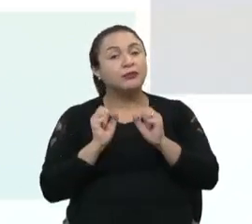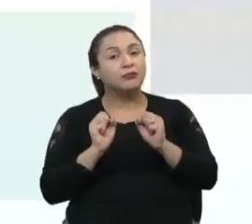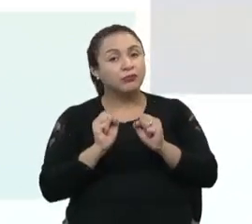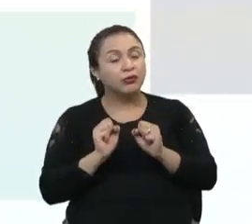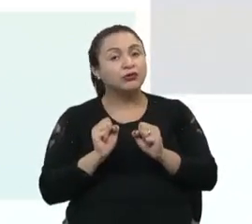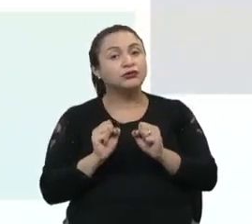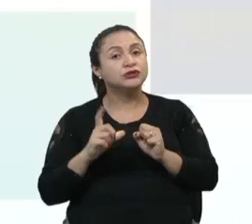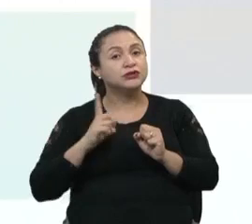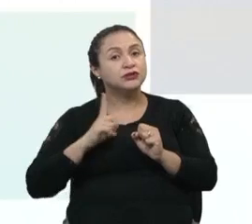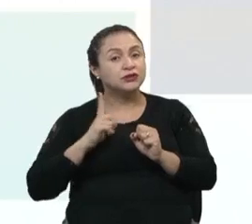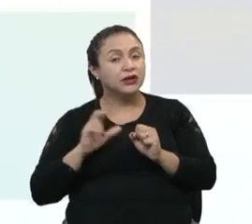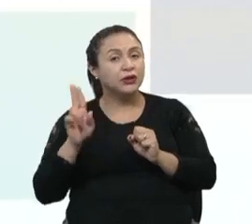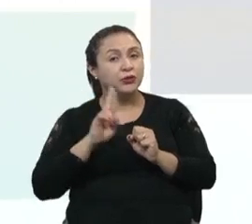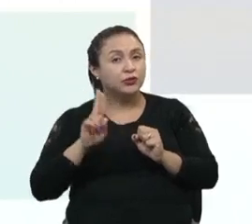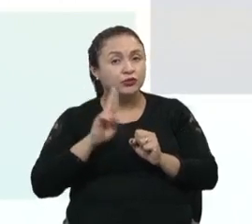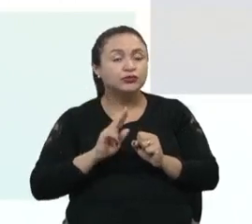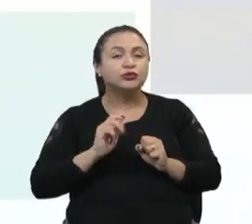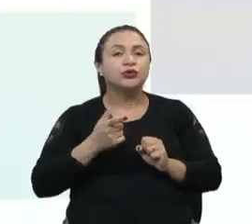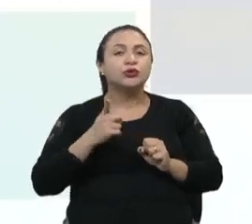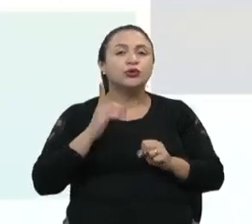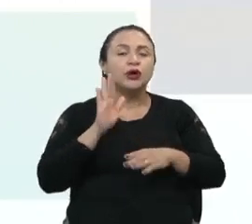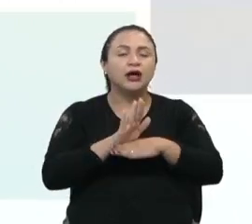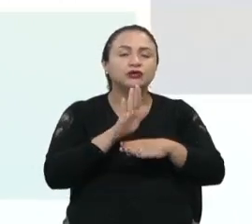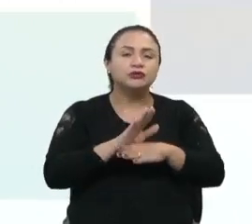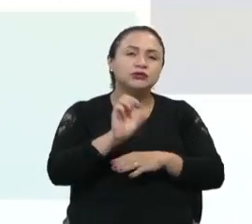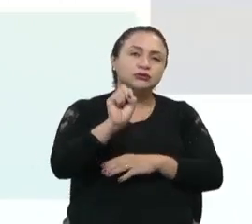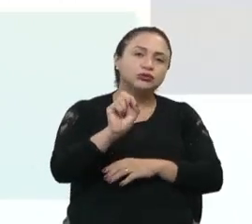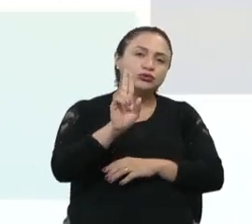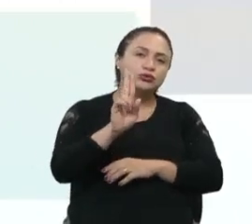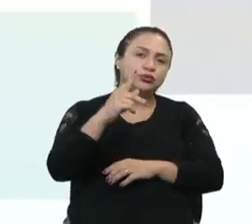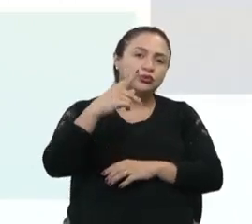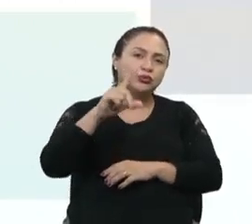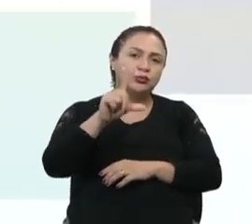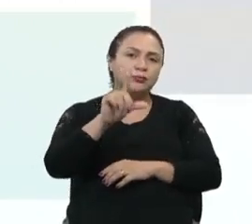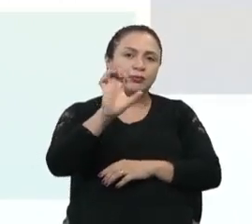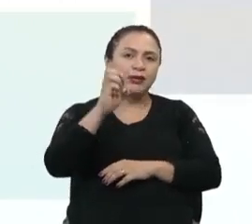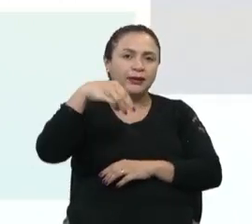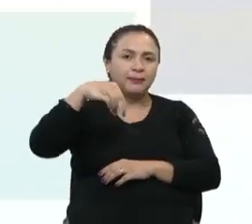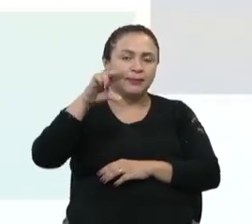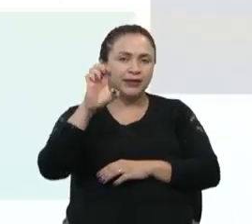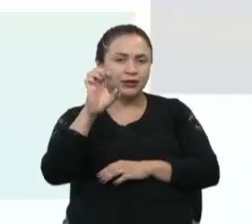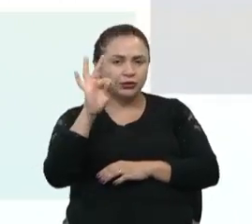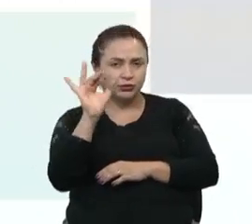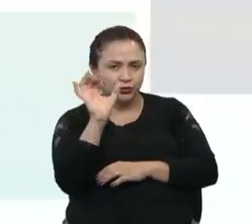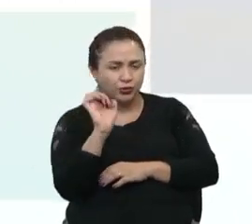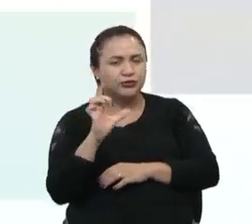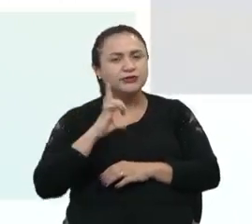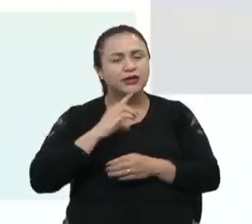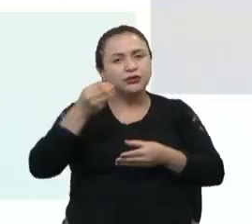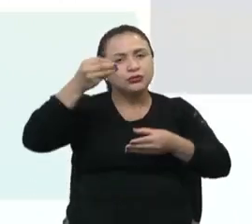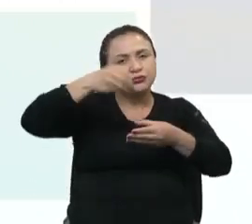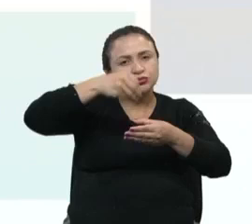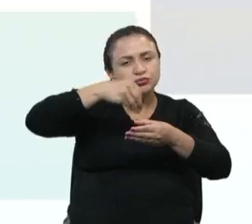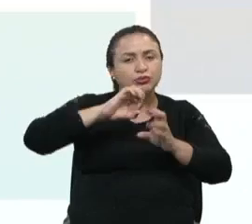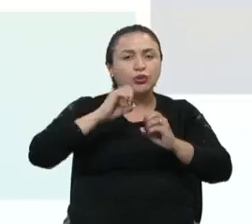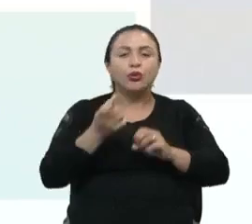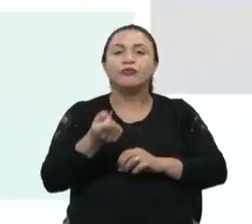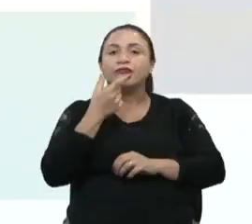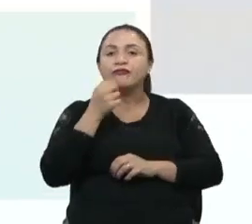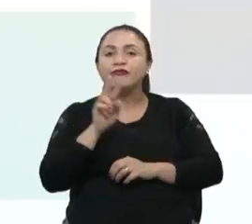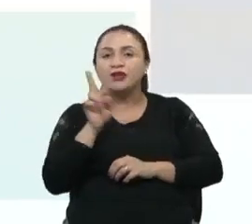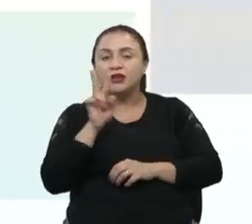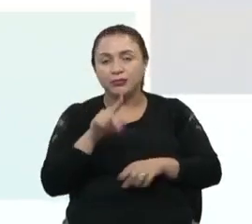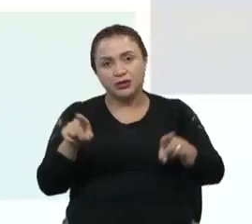utilizado na forma de suplementos, tanto em sachês, quanto em cápsulas,